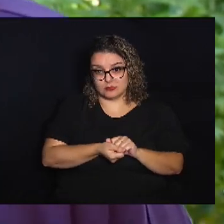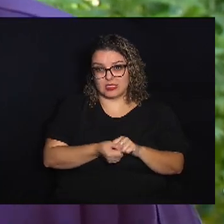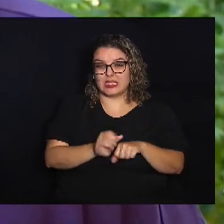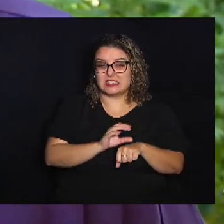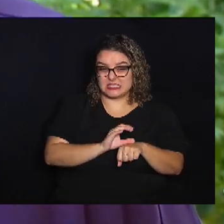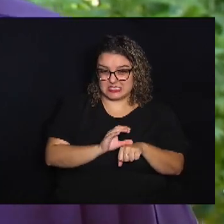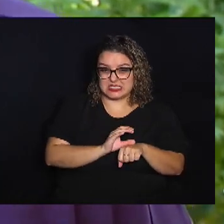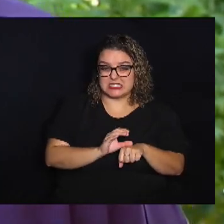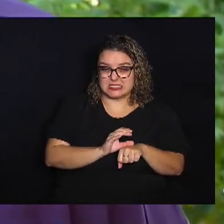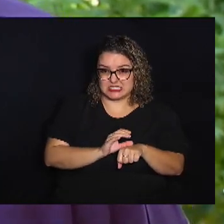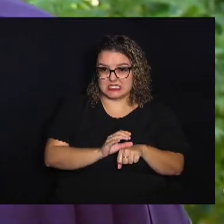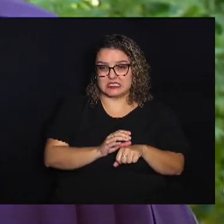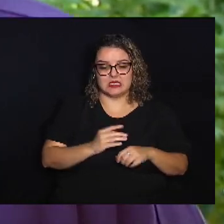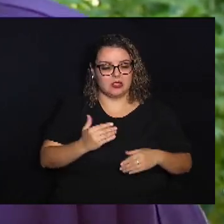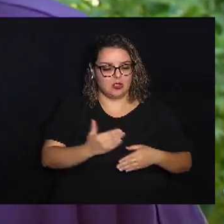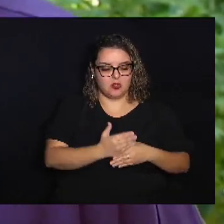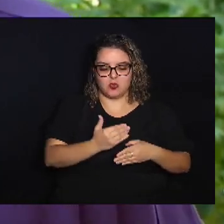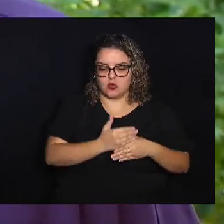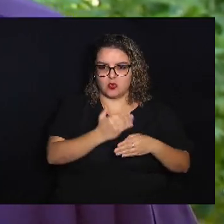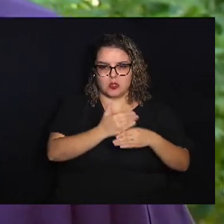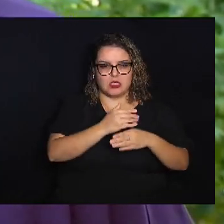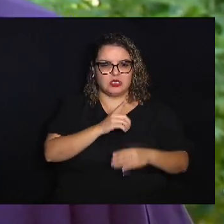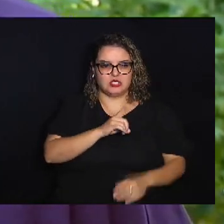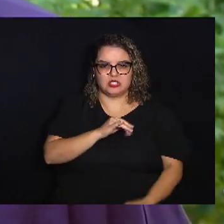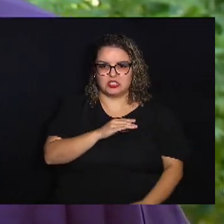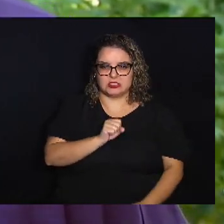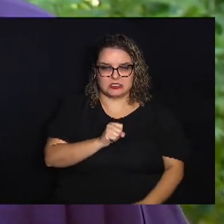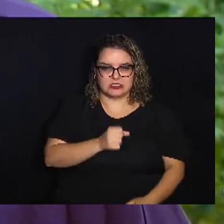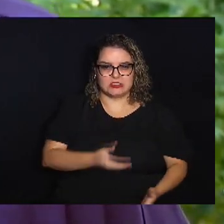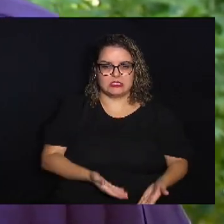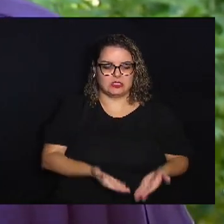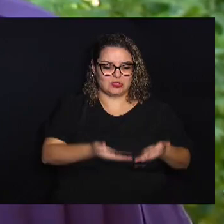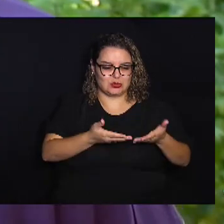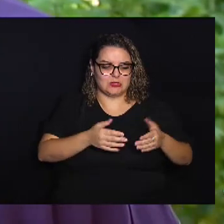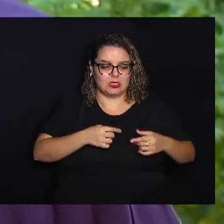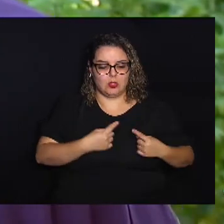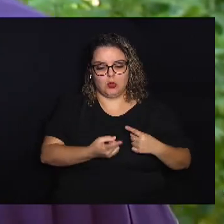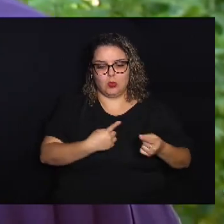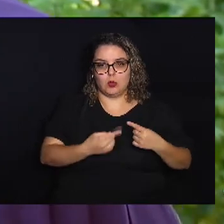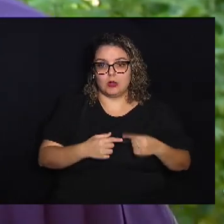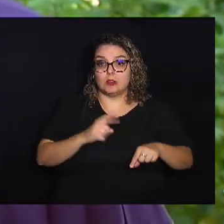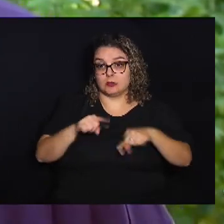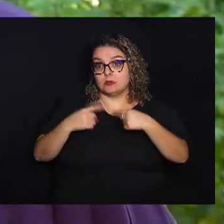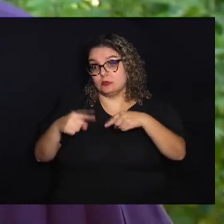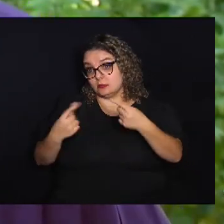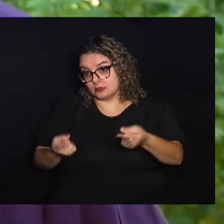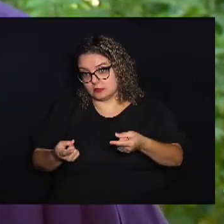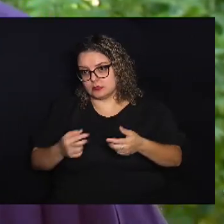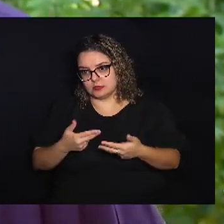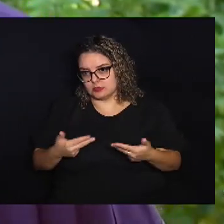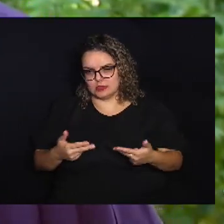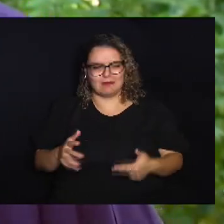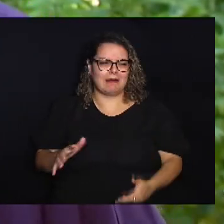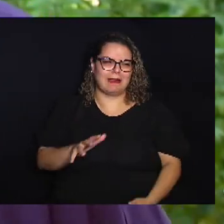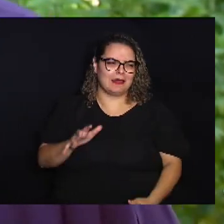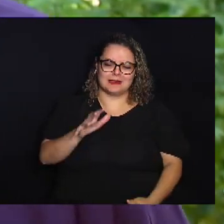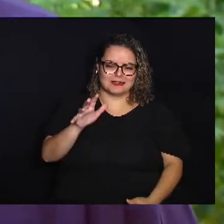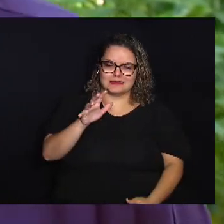Que seria construção de diques, elevação de estradas, etc, etc, etc Que é caríssimo,